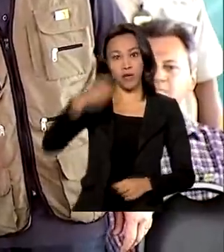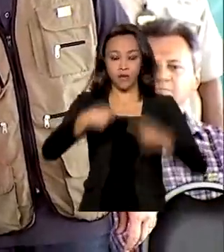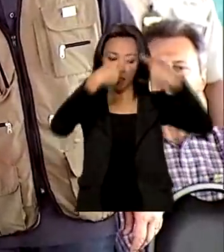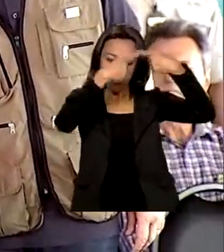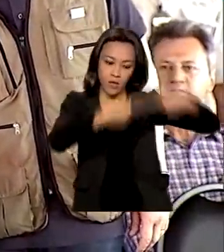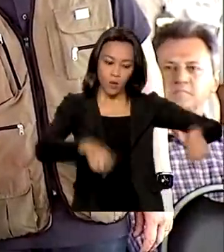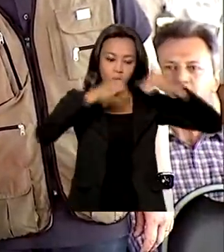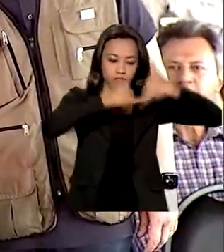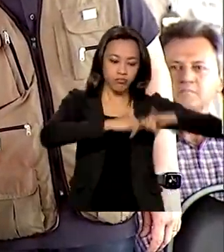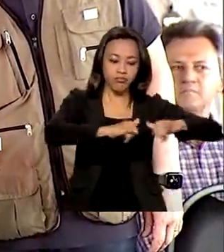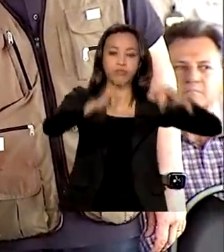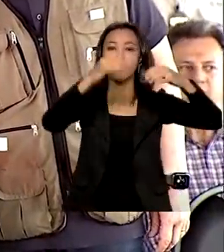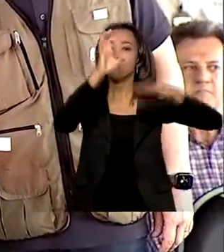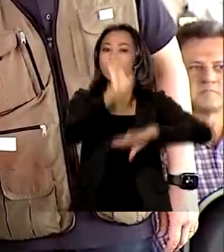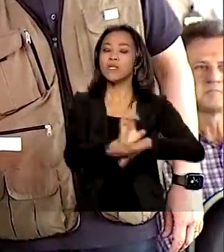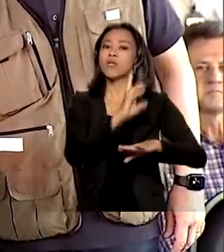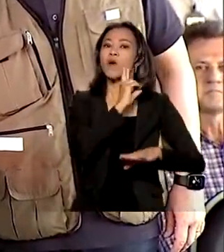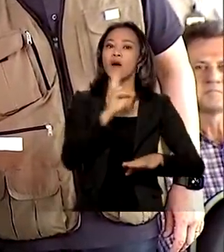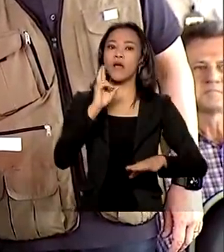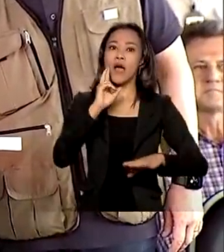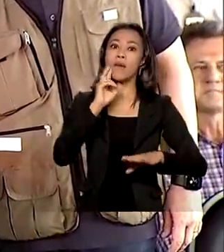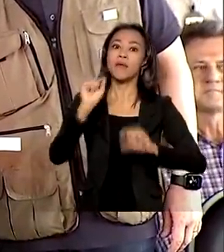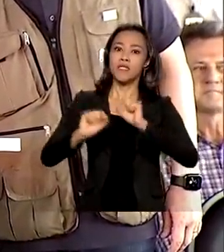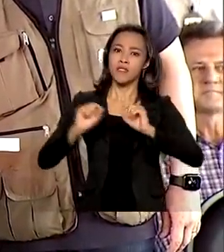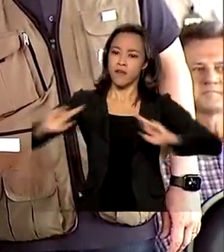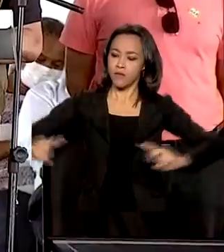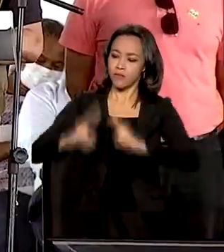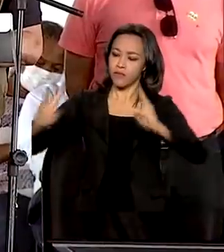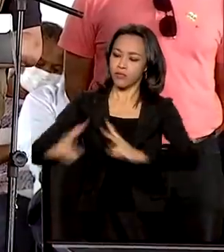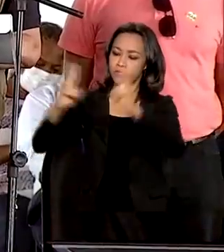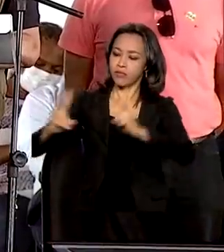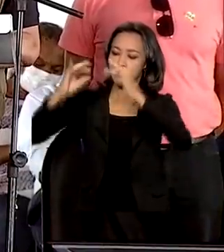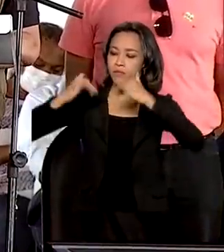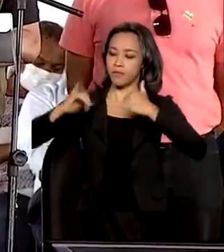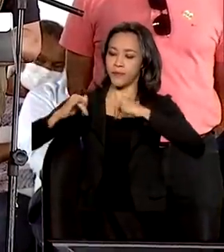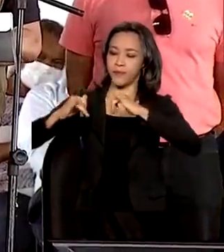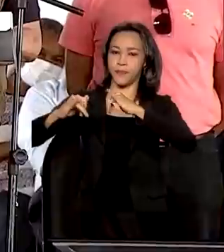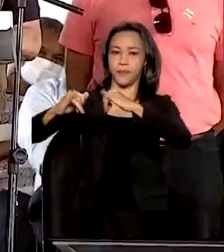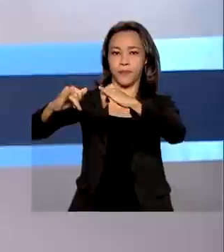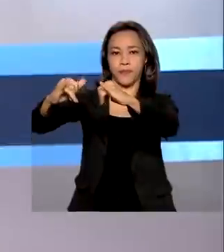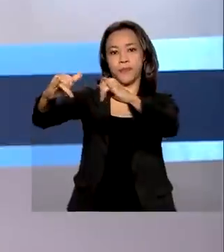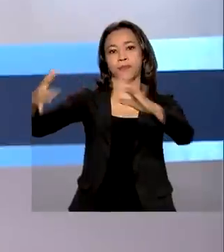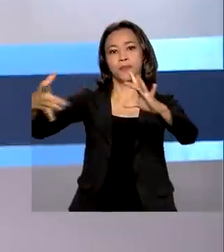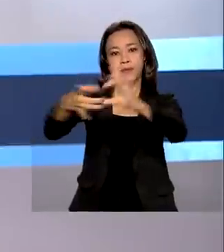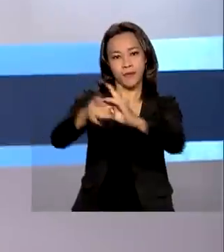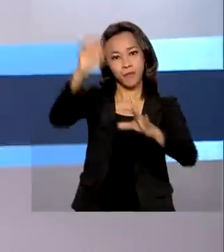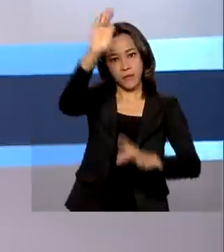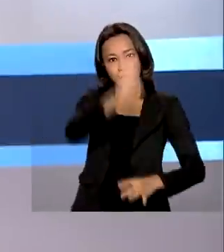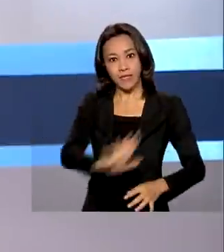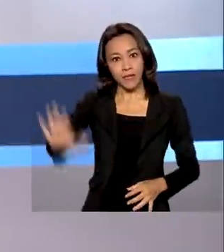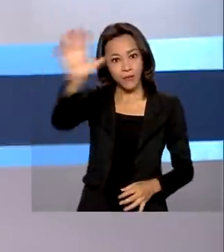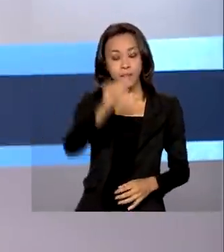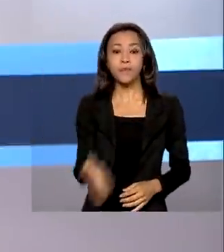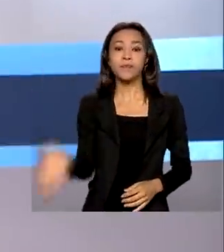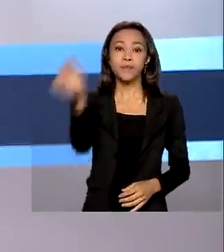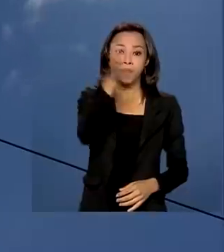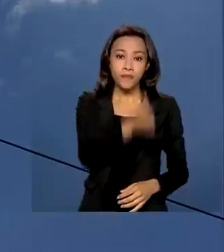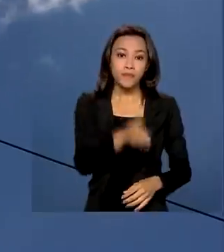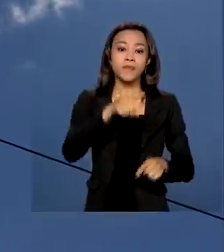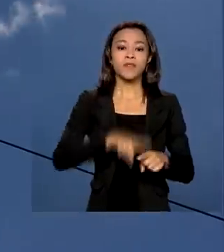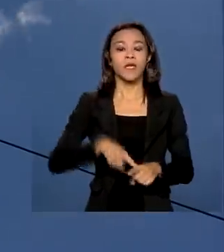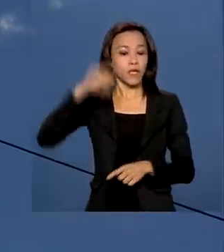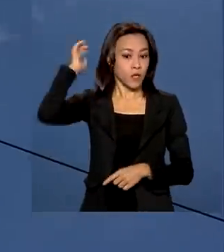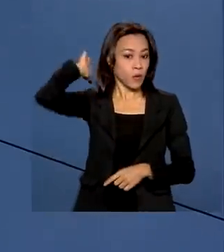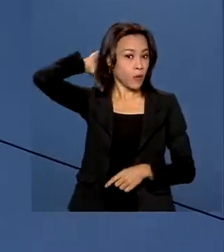Roraima e anuncia a linha de transmissão que vai conectar o Estado ao sistema elétrico brasileiro. No Pará, o governo federal